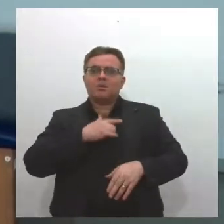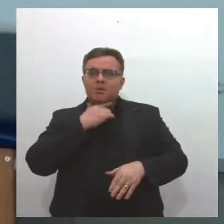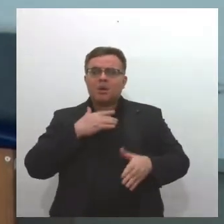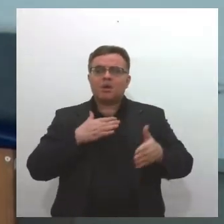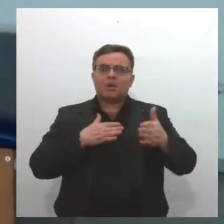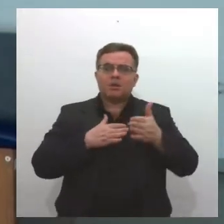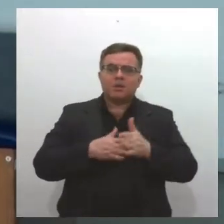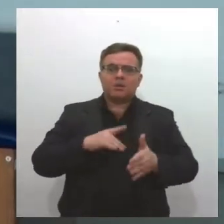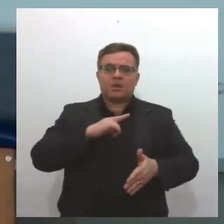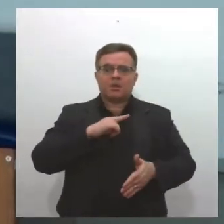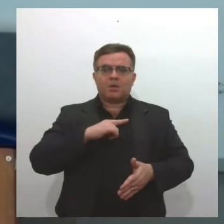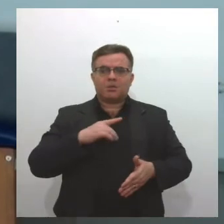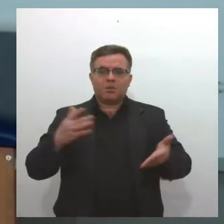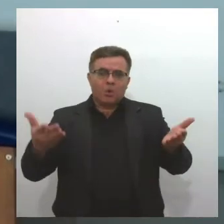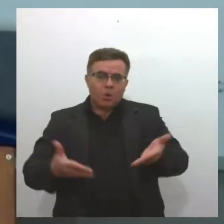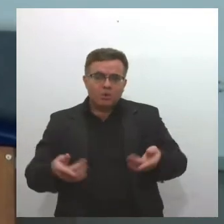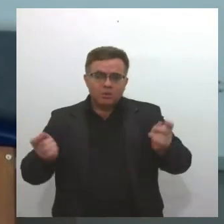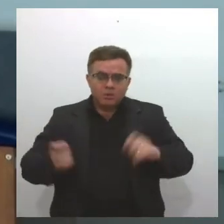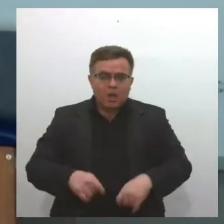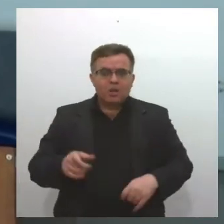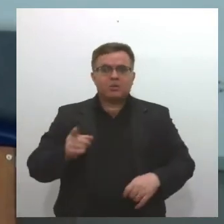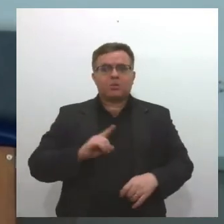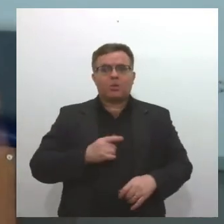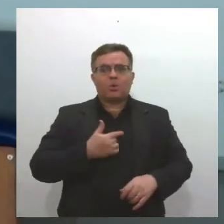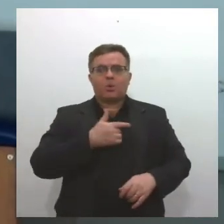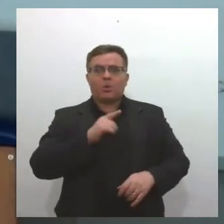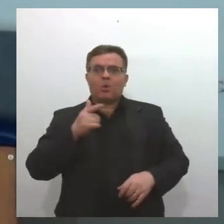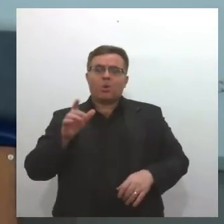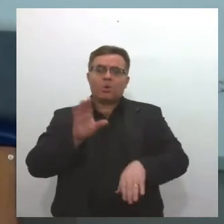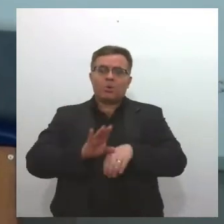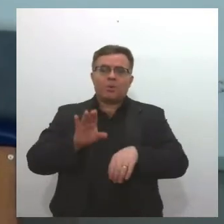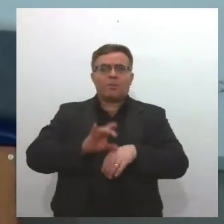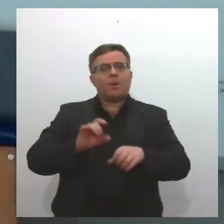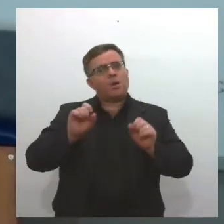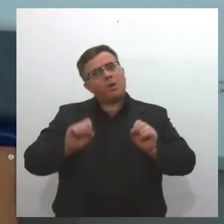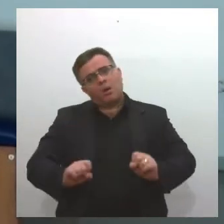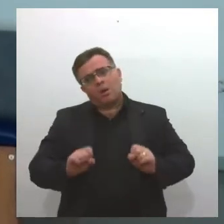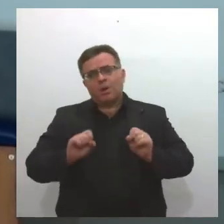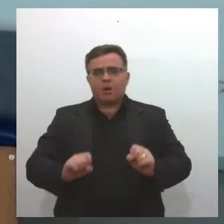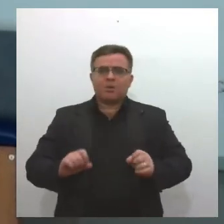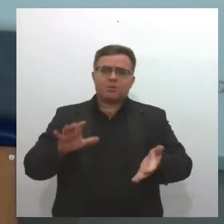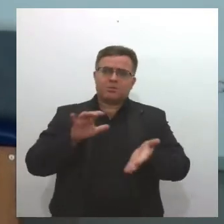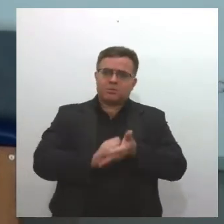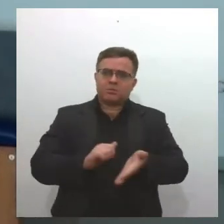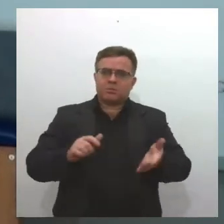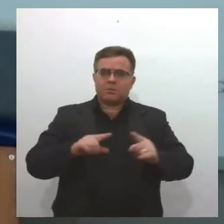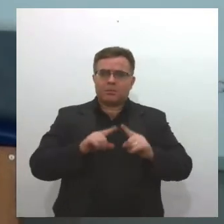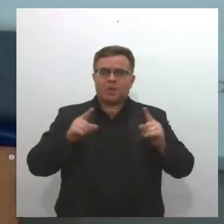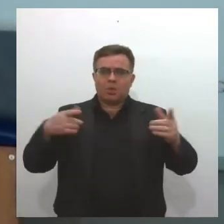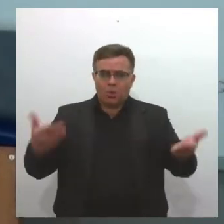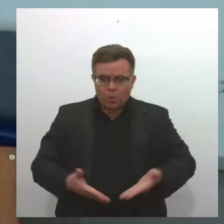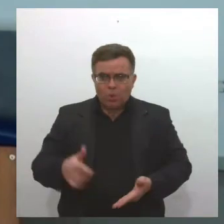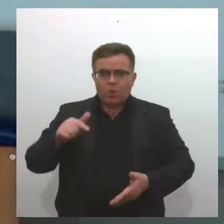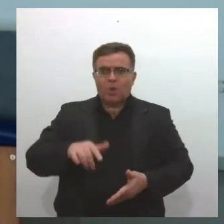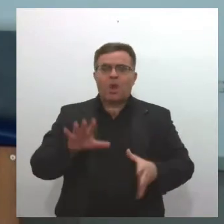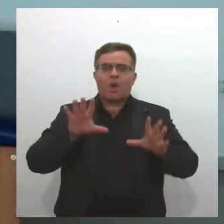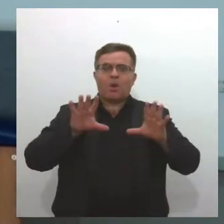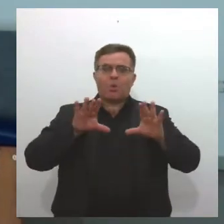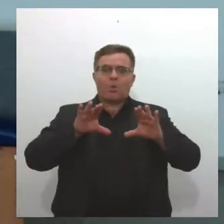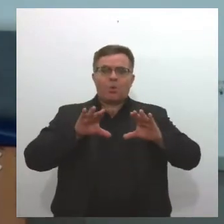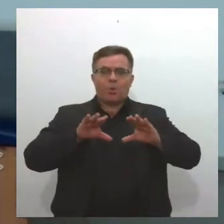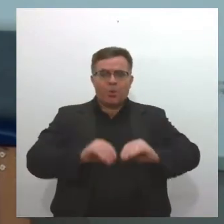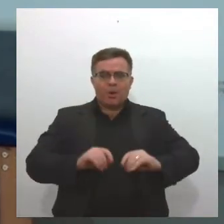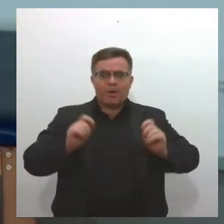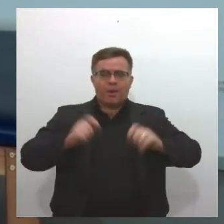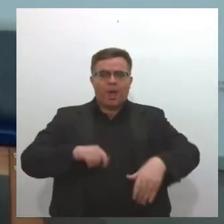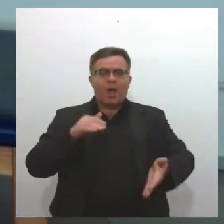Se não conseguir para hoje, existem outros cursos que a pessoa vai poder se inscrever. Mas mesmo para hoje, como é à noite, ainda pode